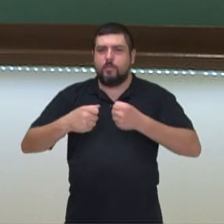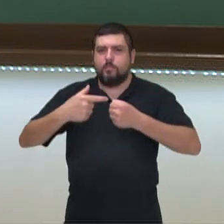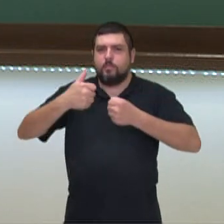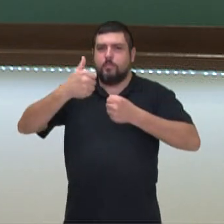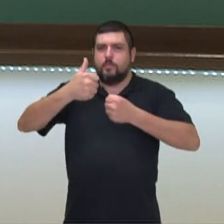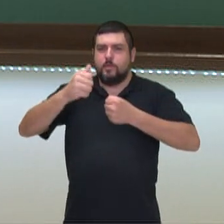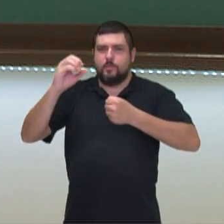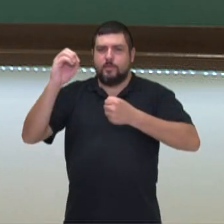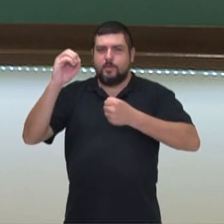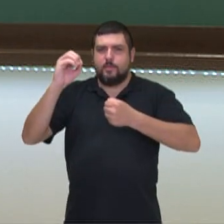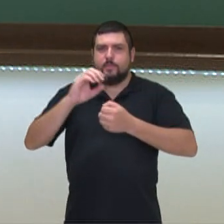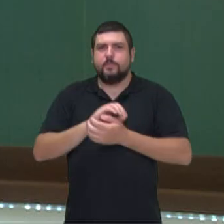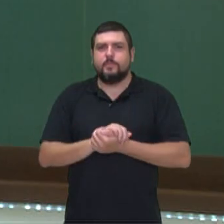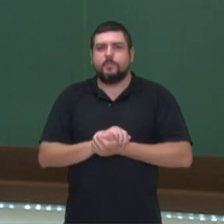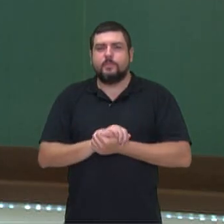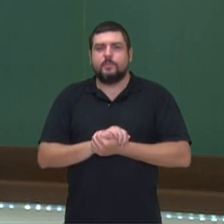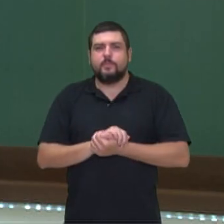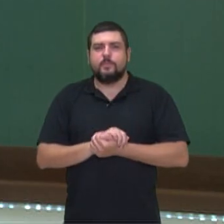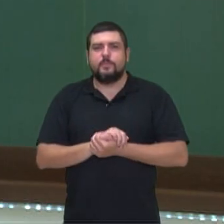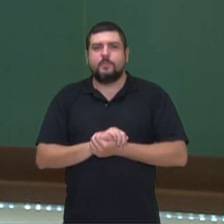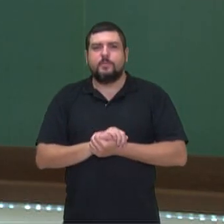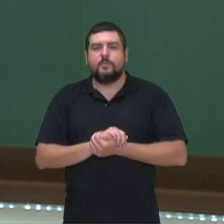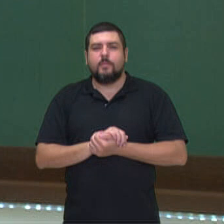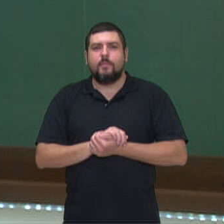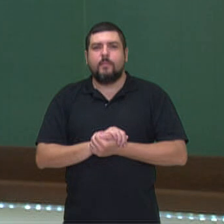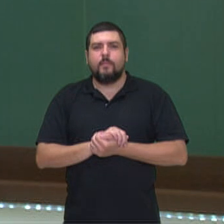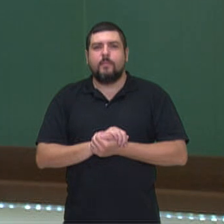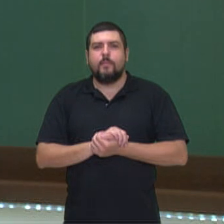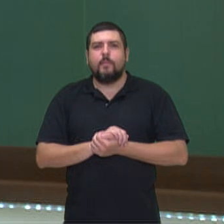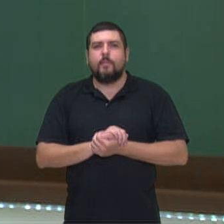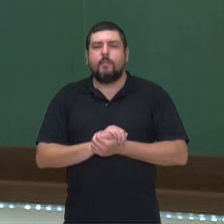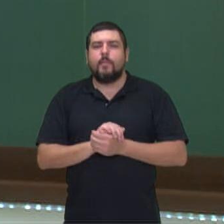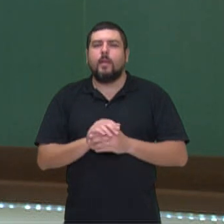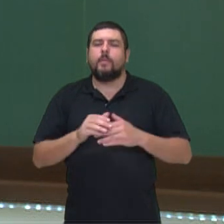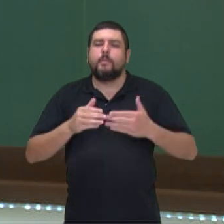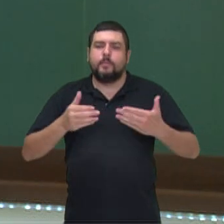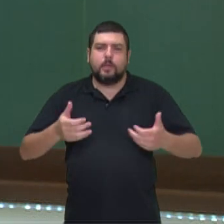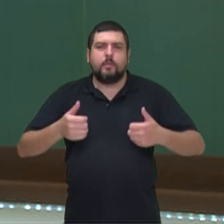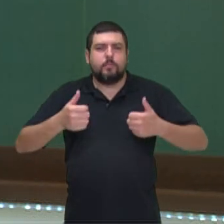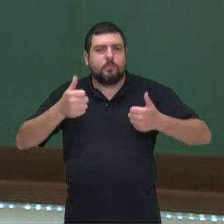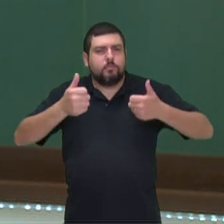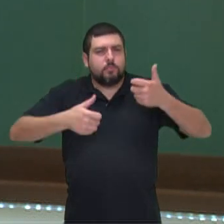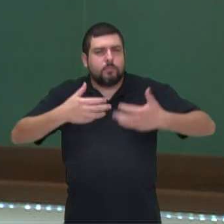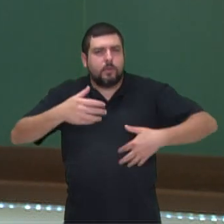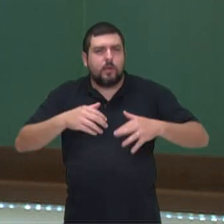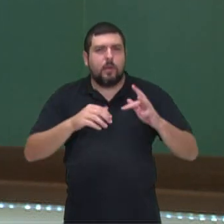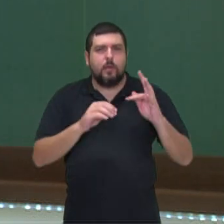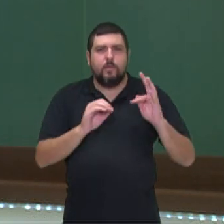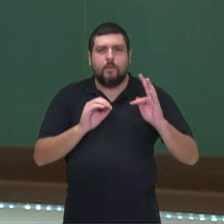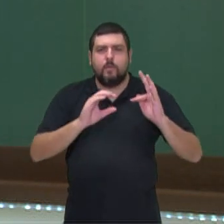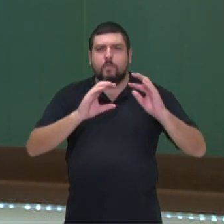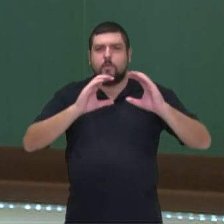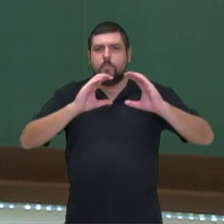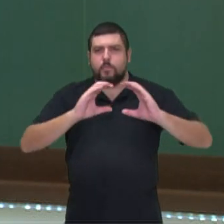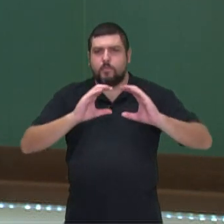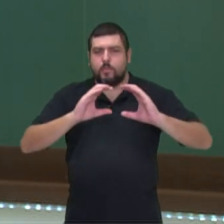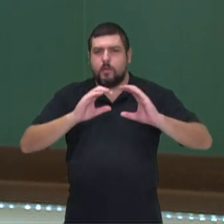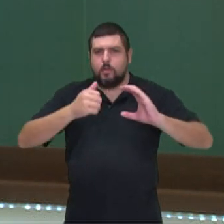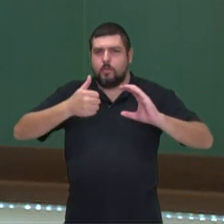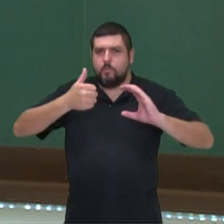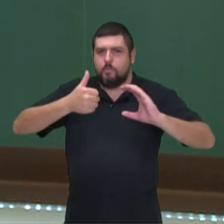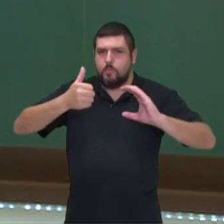Então, venham aqui comigo. Então, quando estamos falando de função do primeiro grau, nós podemos exemplificar